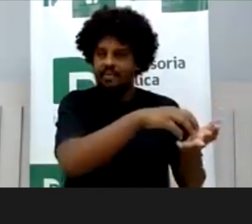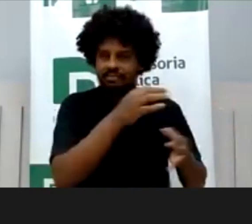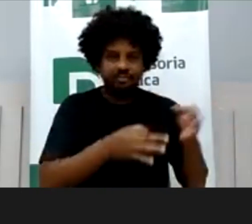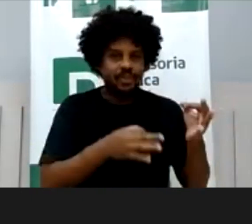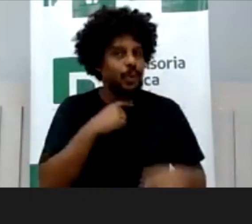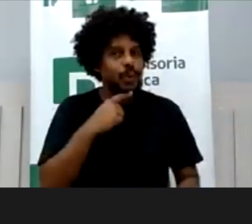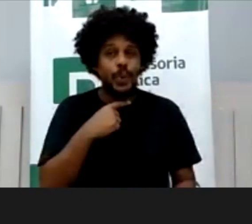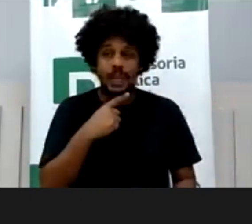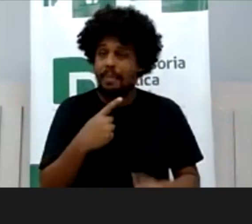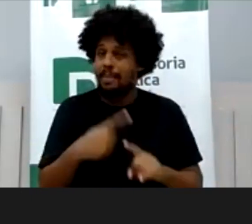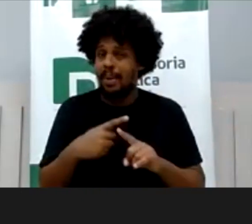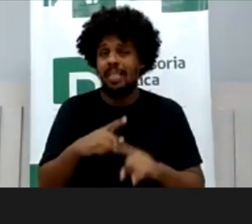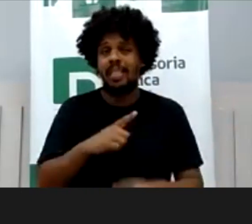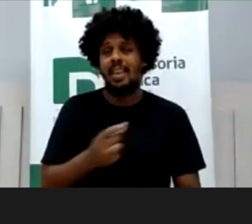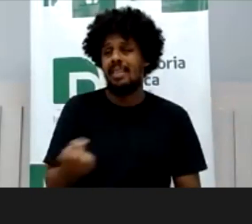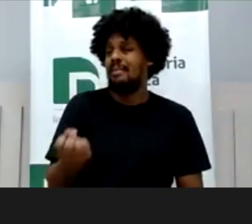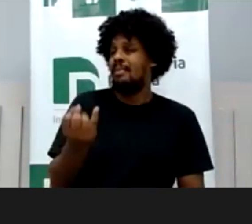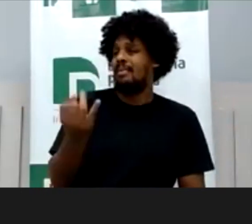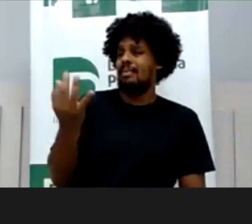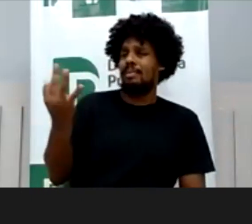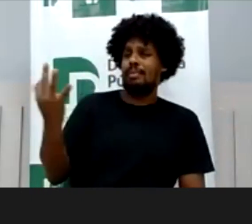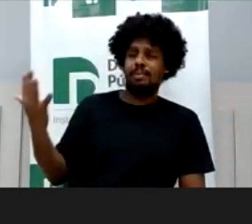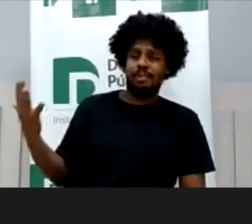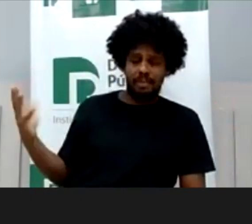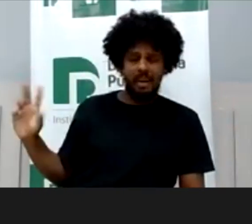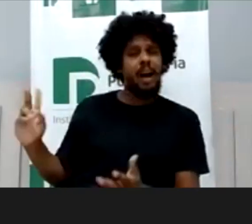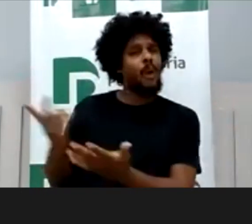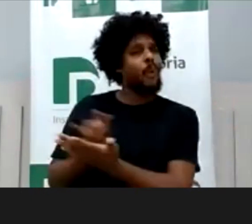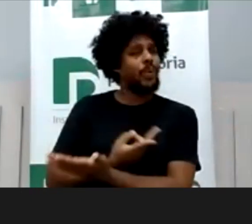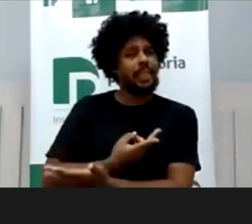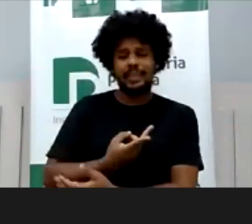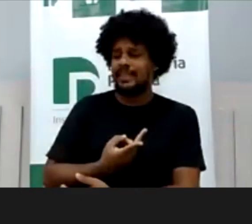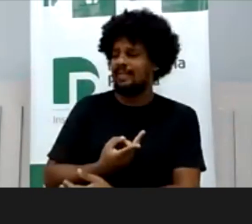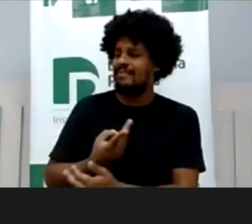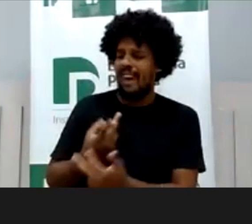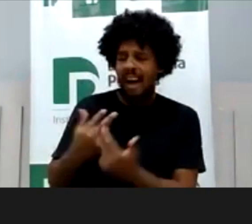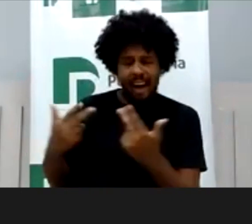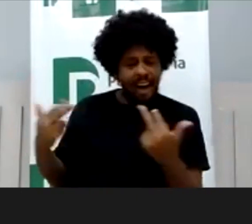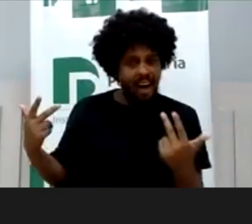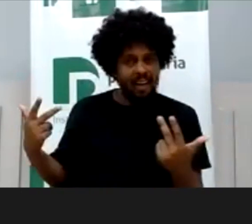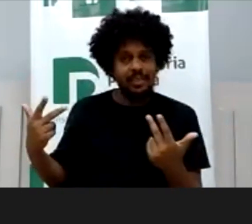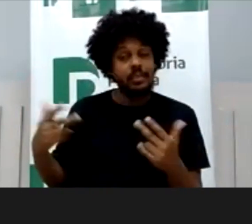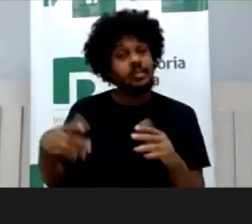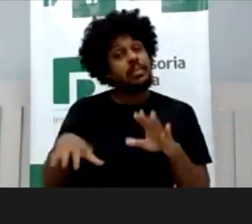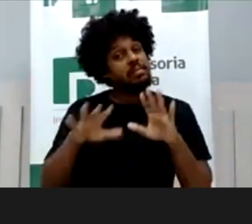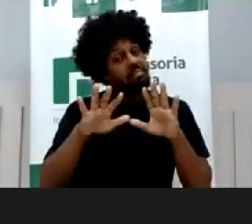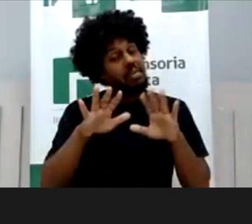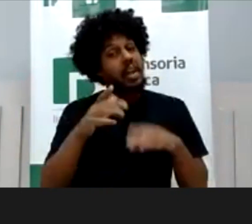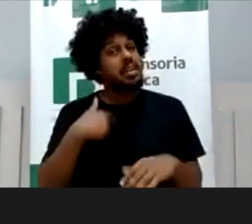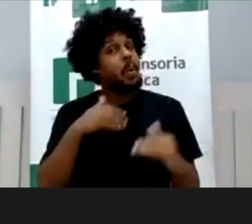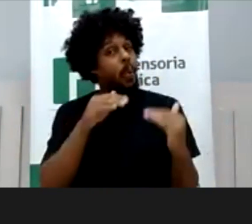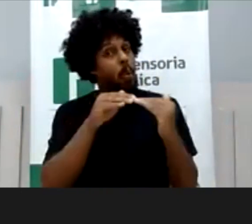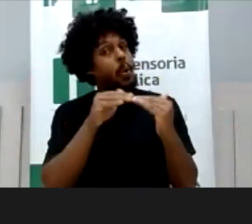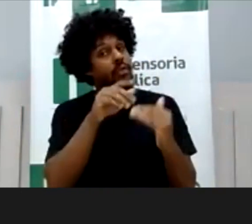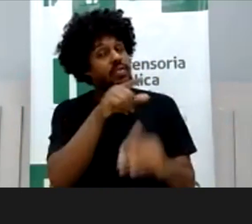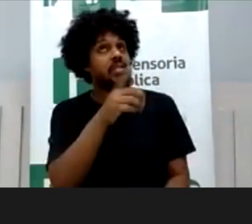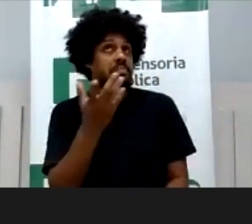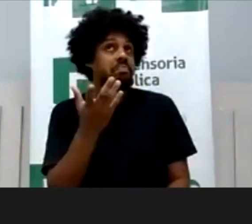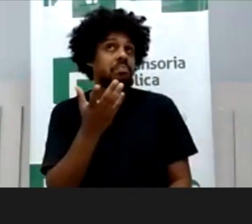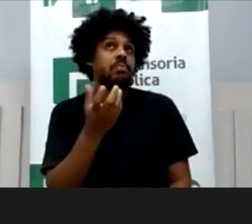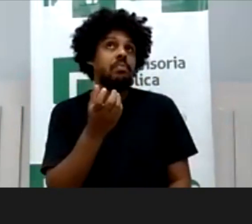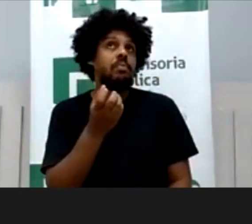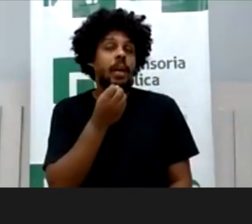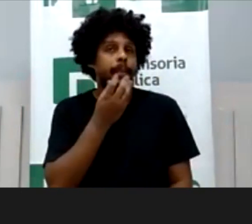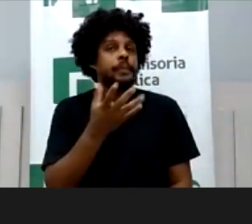isso não, né, pense aí, não é um contigite pequeno de situações, mas seria o ideal, porque eu concordo com você, tem uma